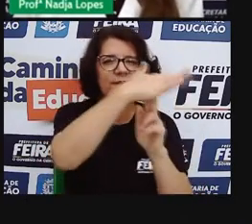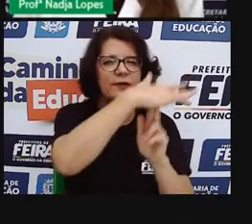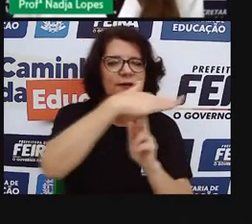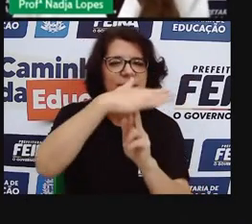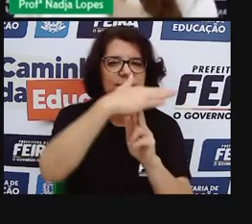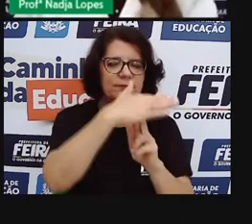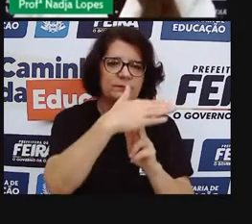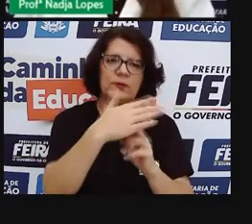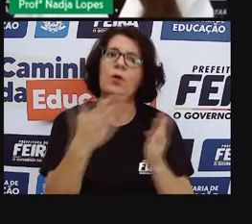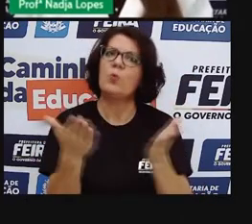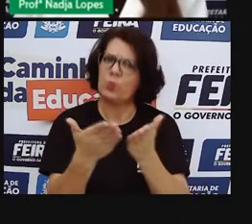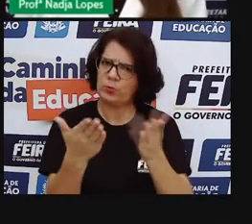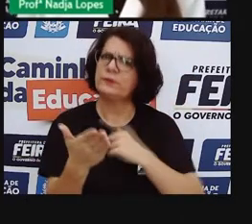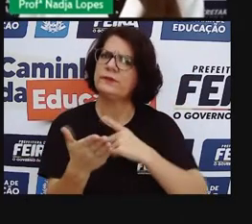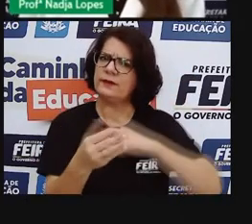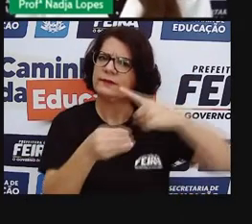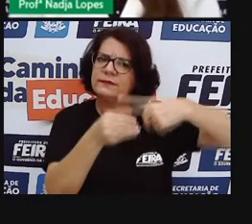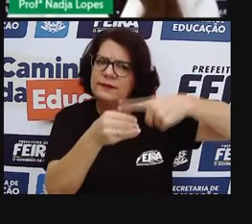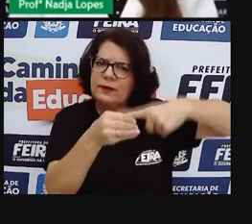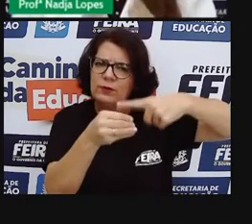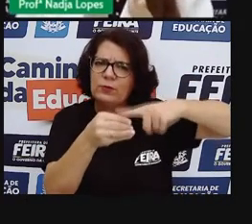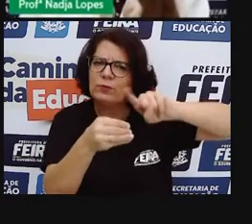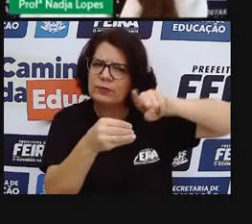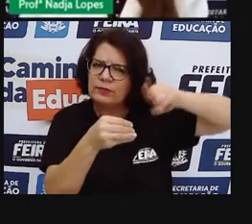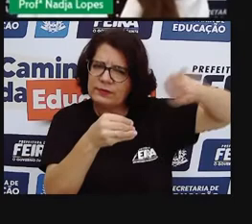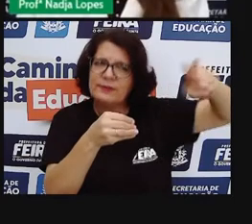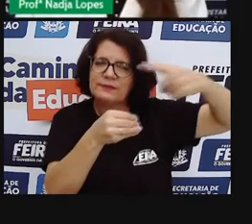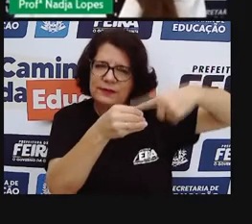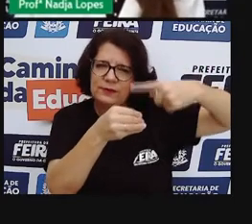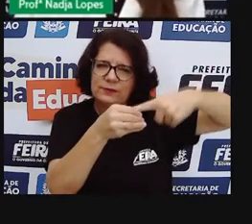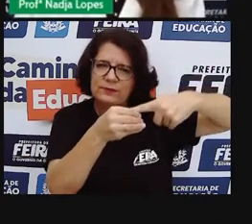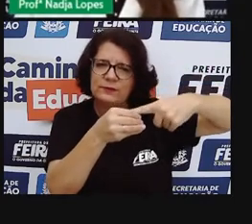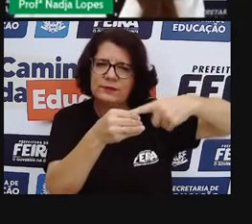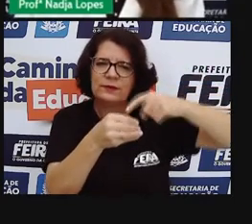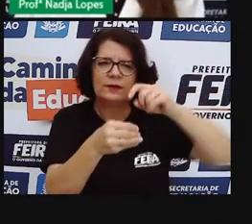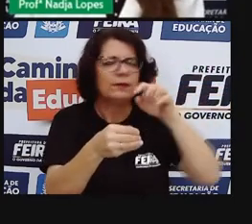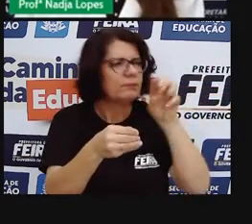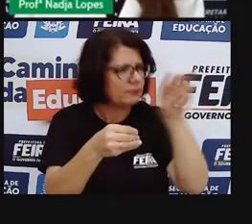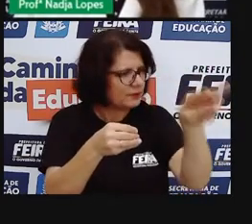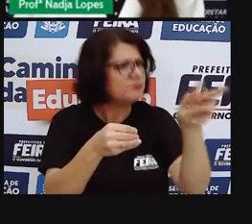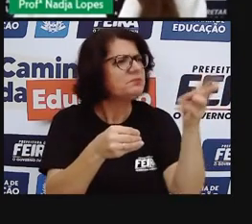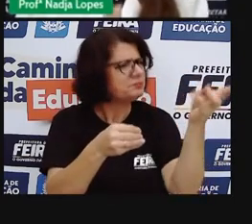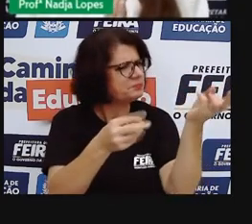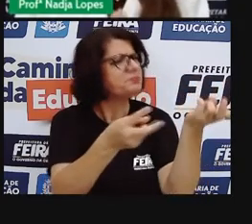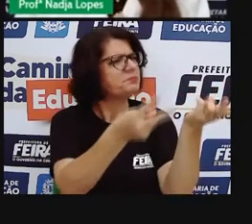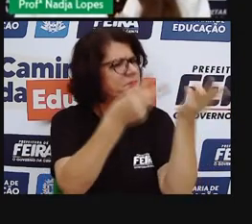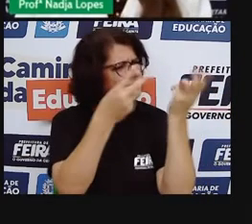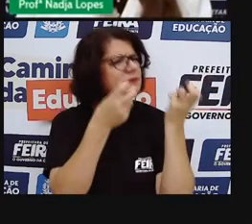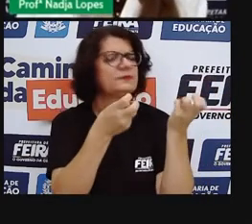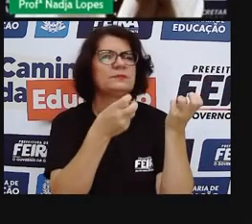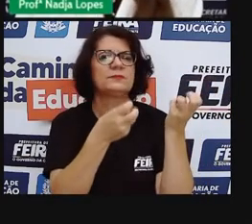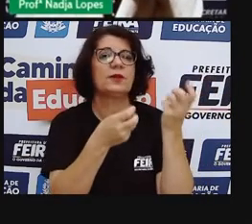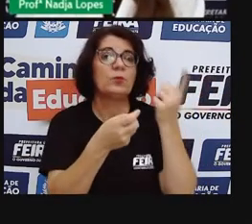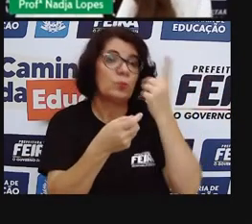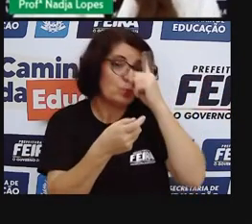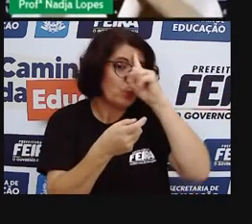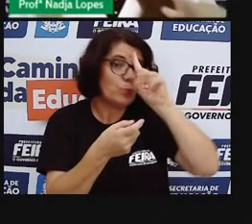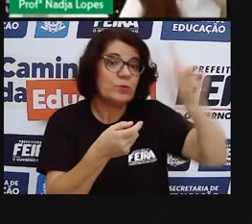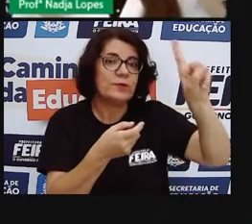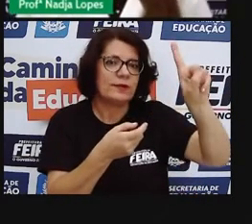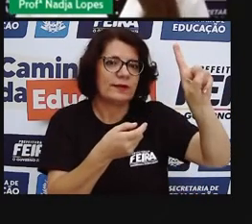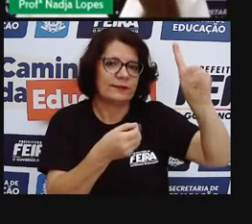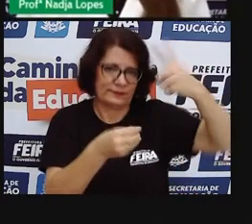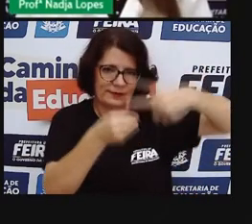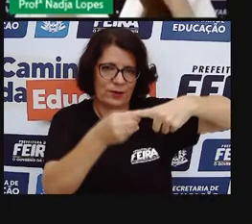interiores, a gente percebe que ainda existe um dia determinado